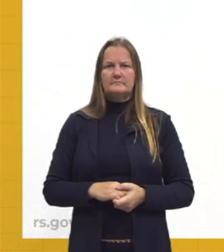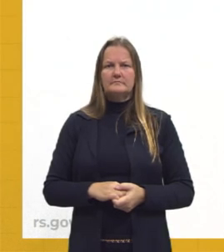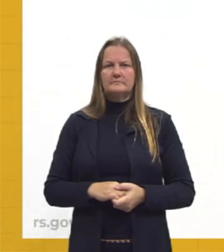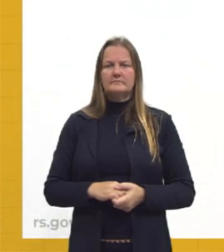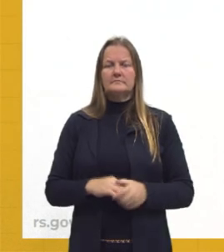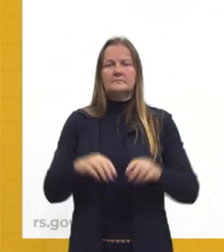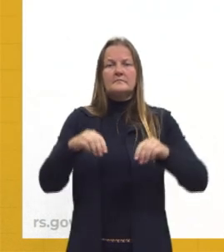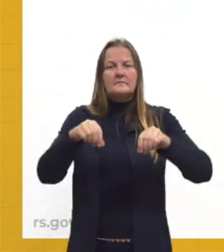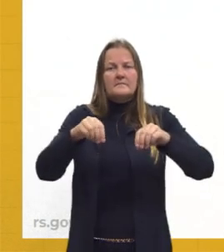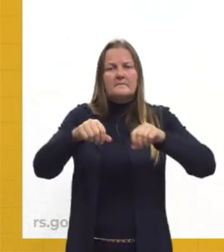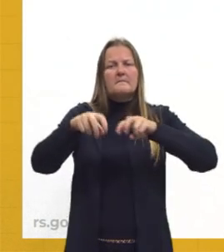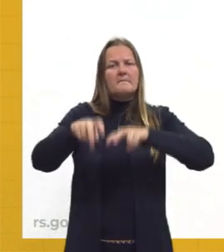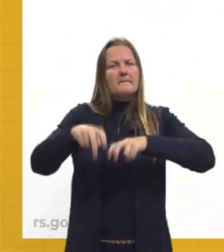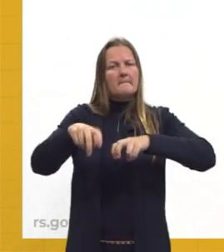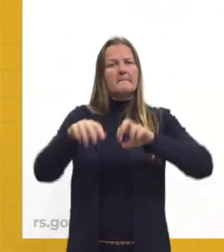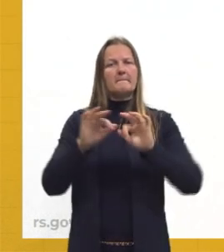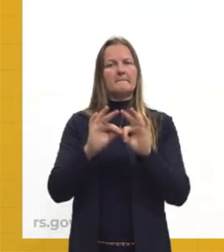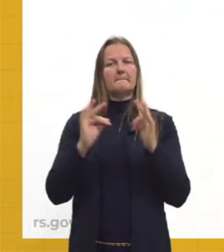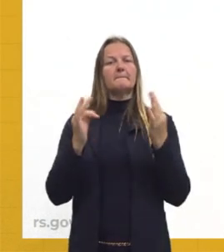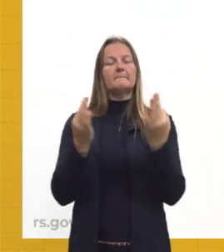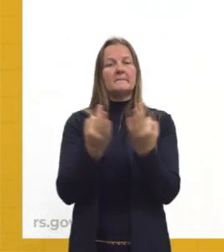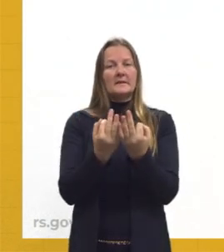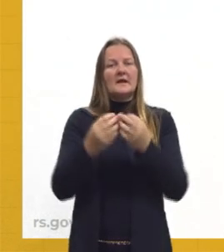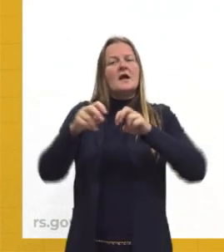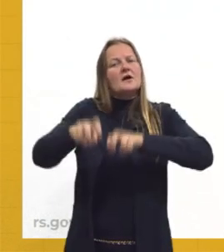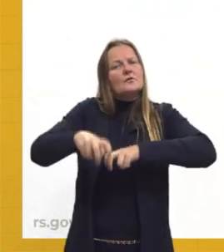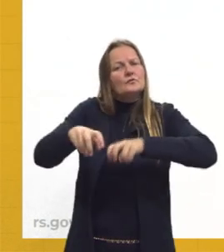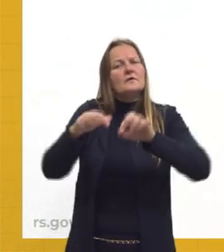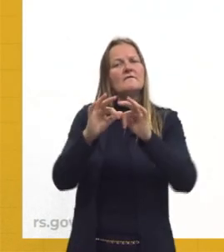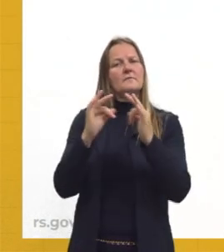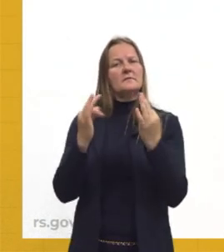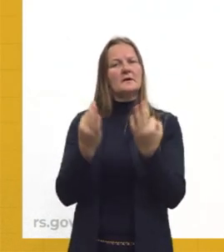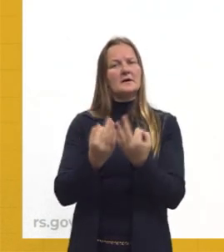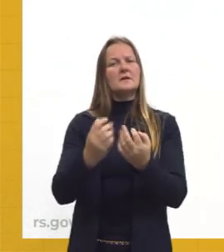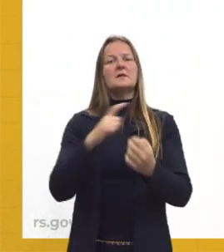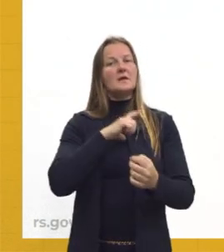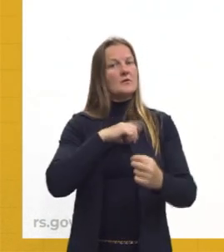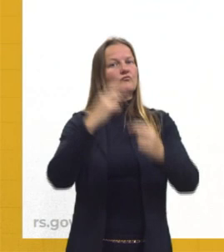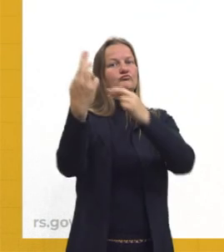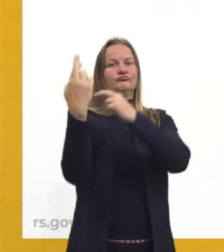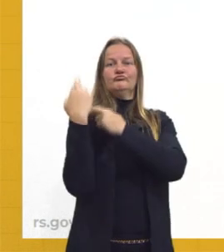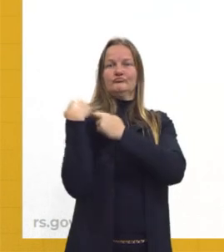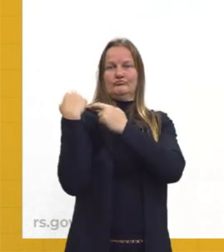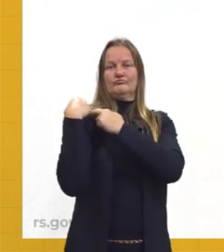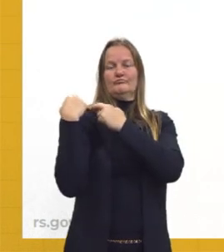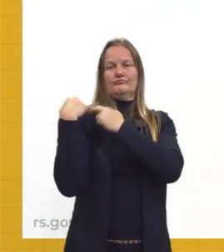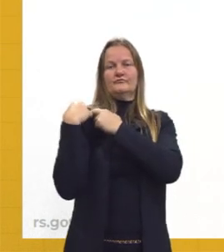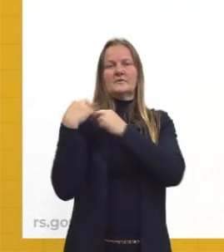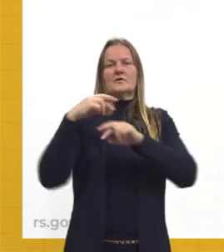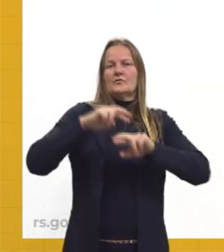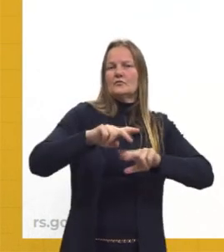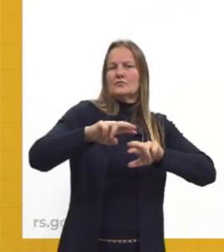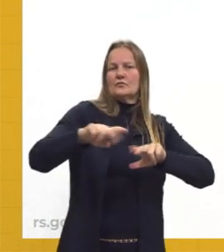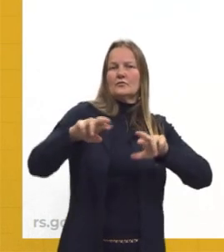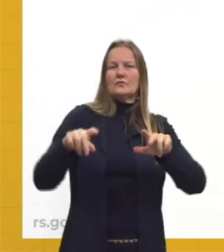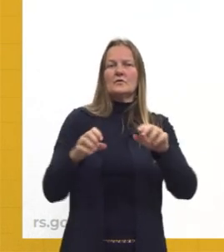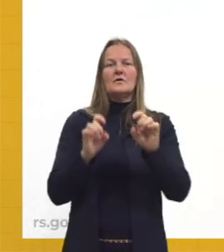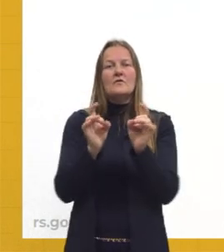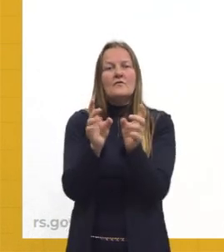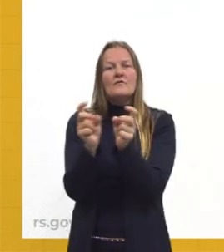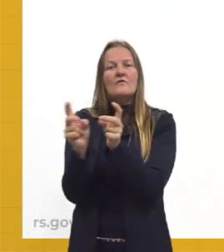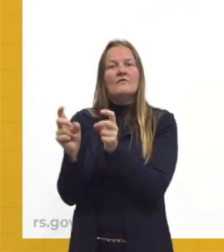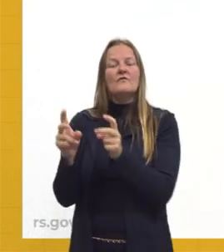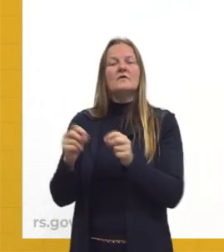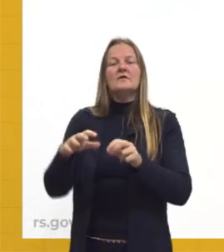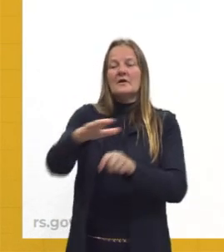agrária familiar, a agricultura familiar, ela tem essa questão de policultura, né, de vender para